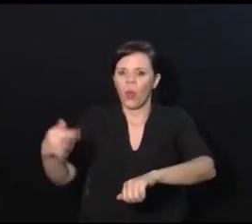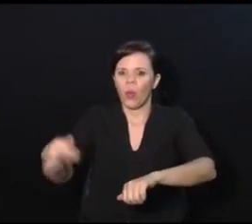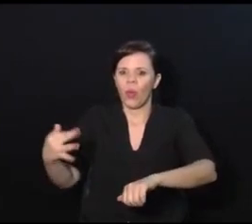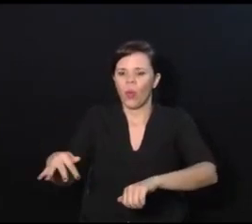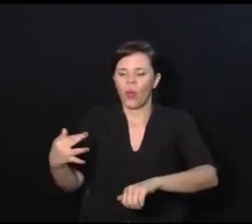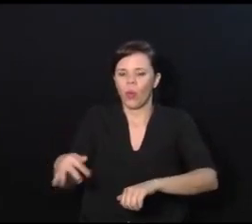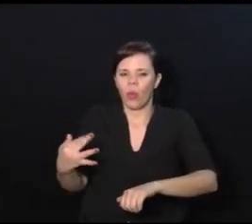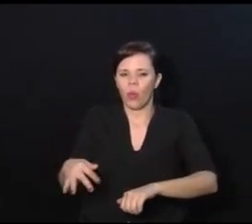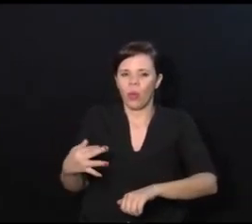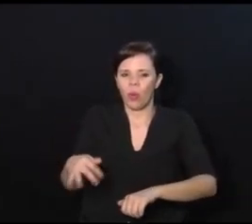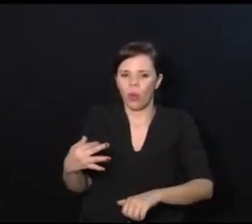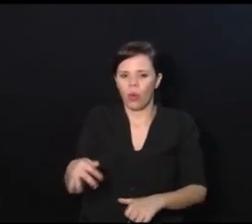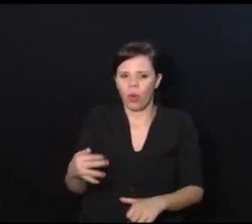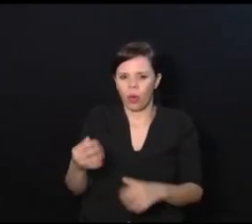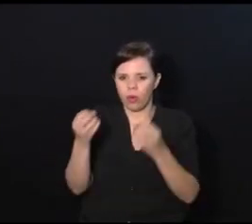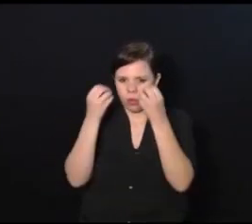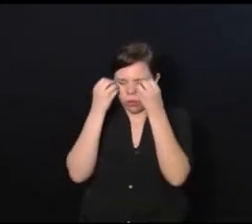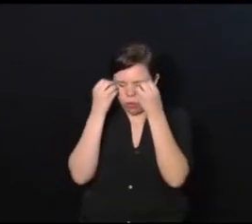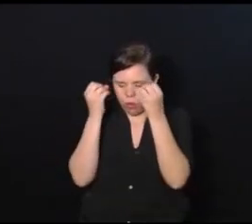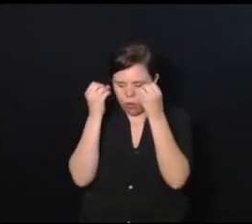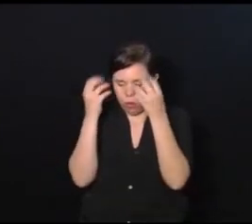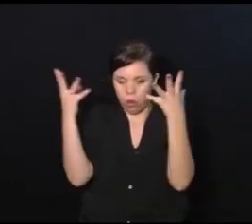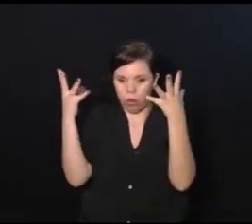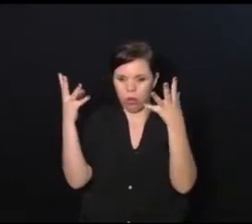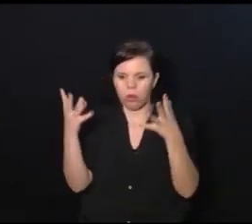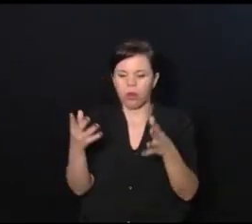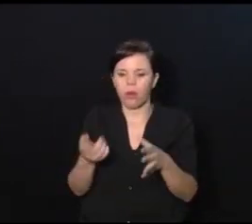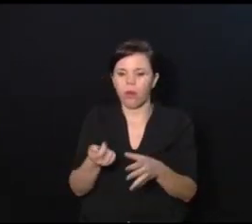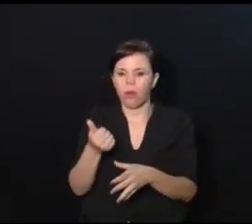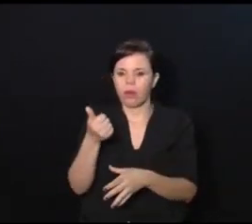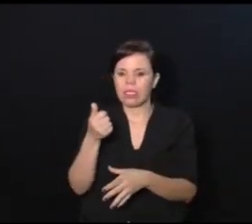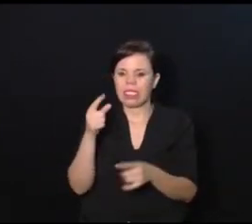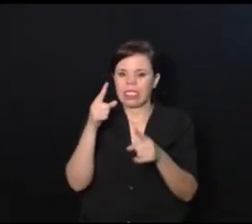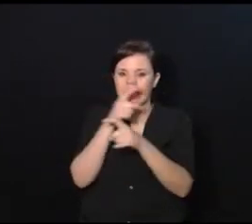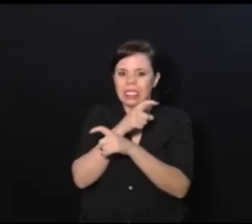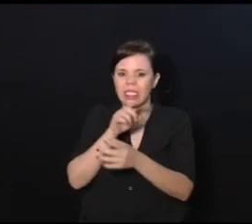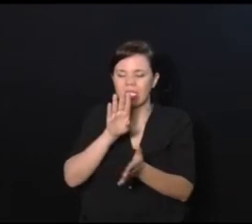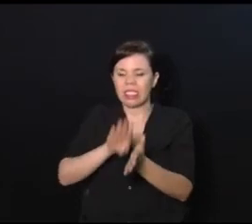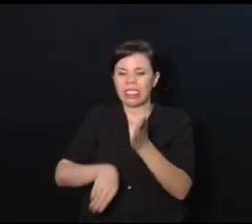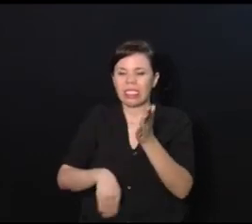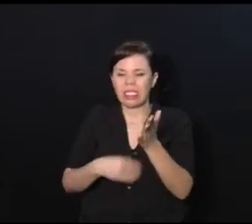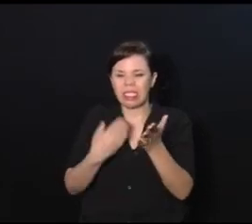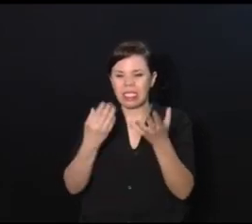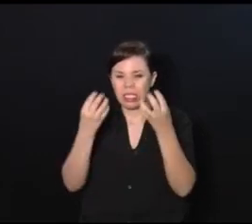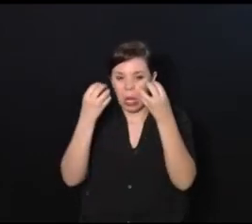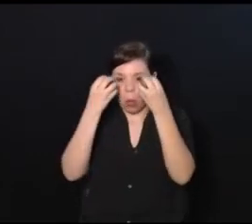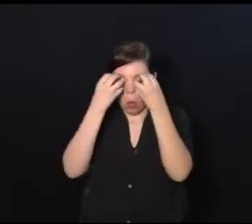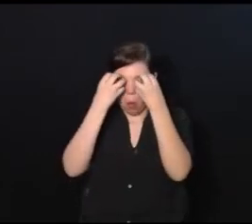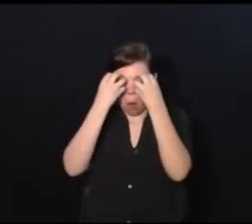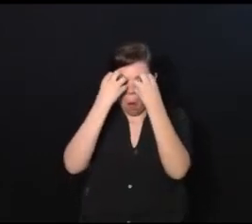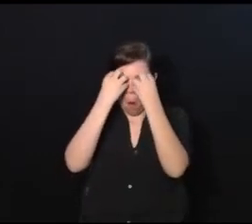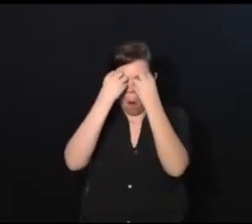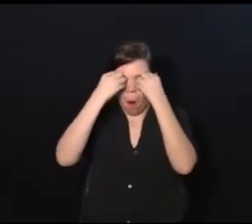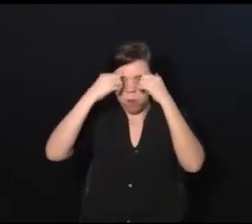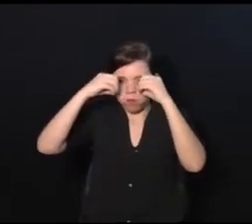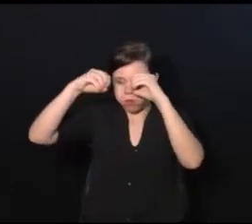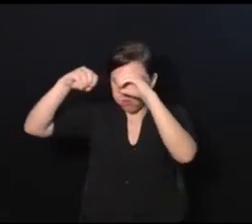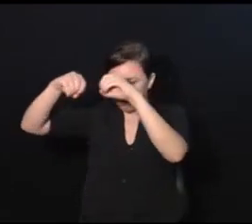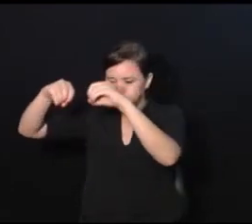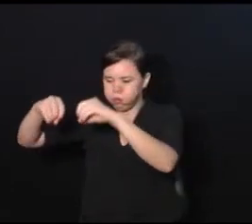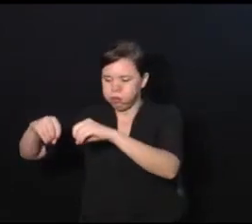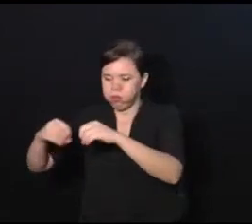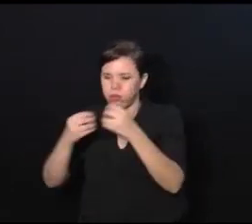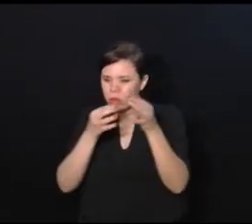e o olho dela ia estourar, e a gente teve que tomar a difícil decisão de tirar os olhos da minha filha. e essa decisão não é